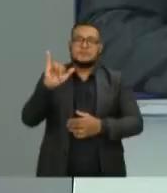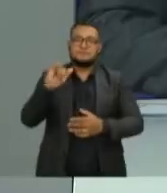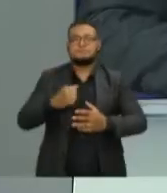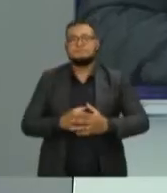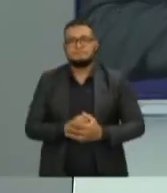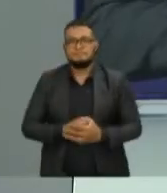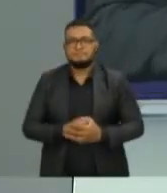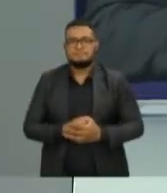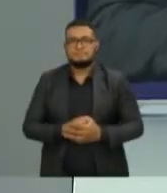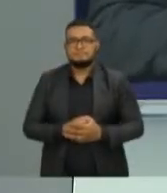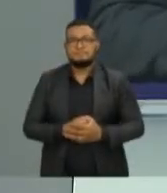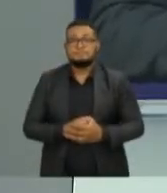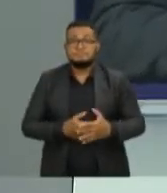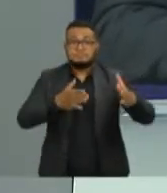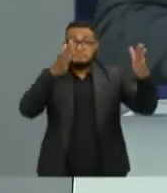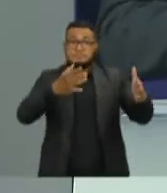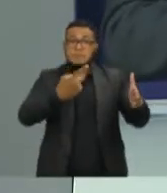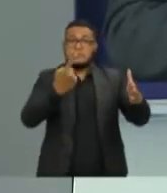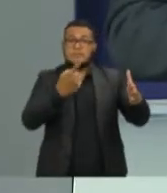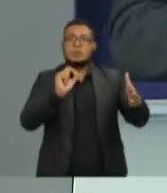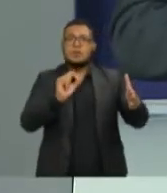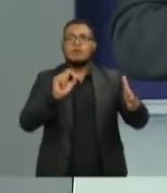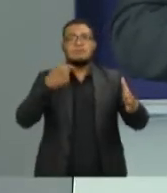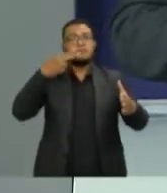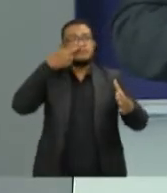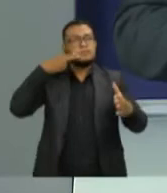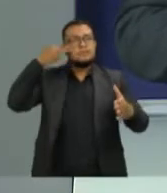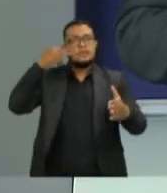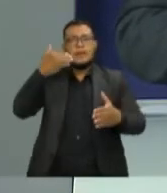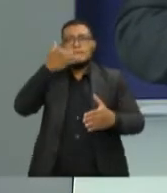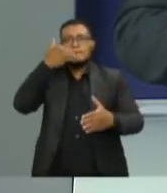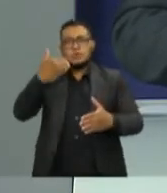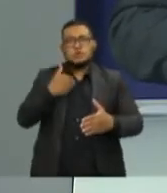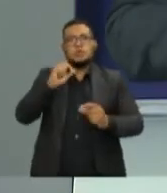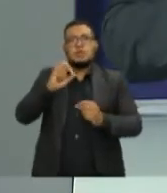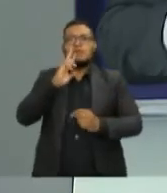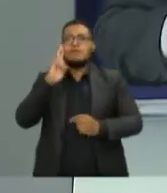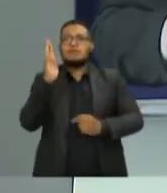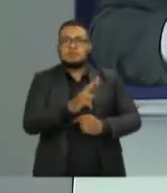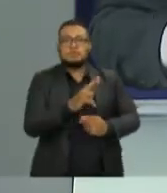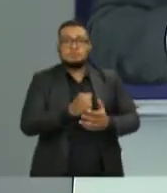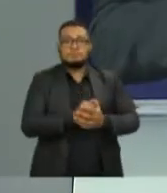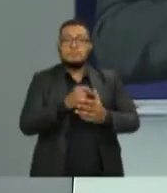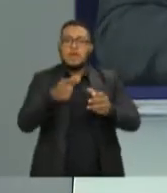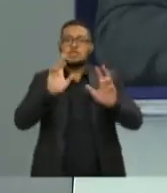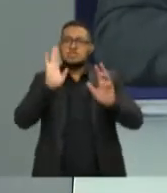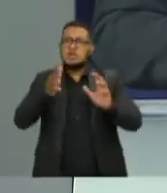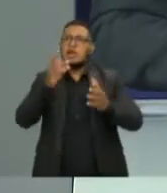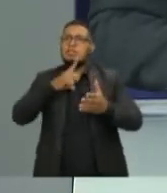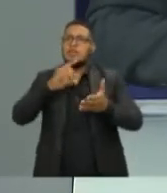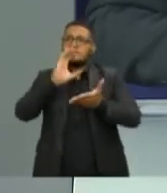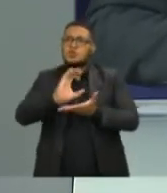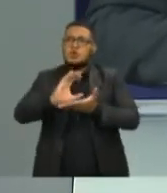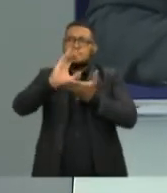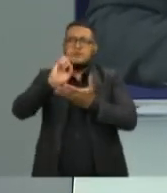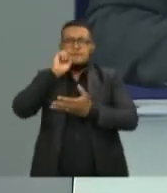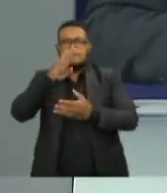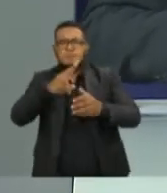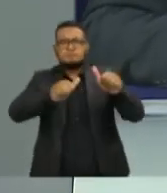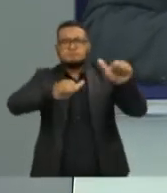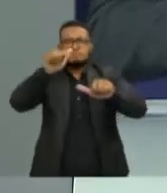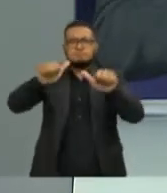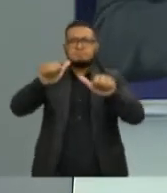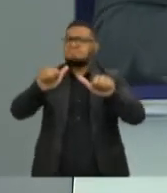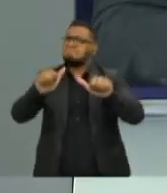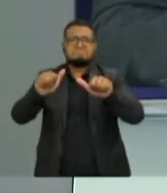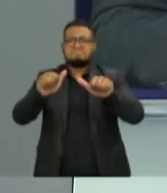Durante esse primeiro bloco, o candidato Pasolini solicitou o direito de resposta. Nosso comitê, que acompanha o debate, analisou que não